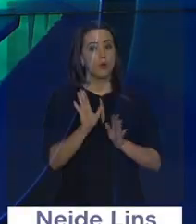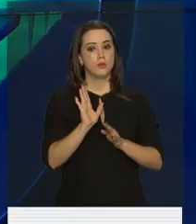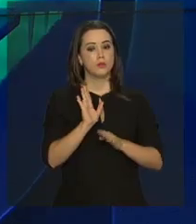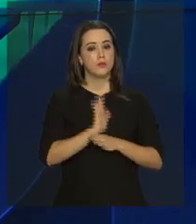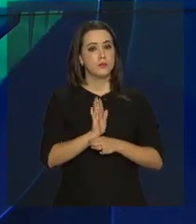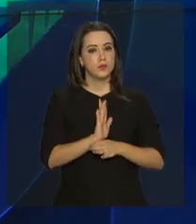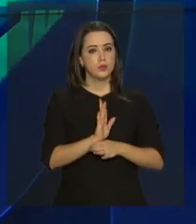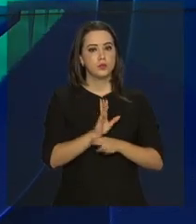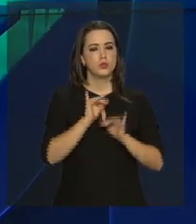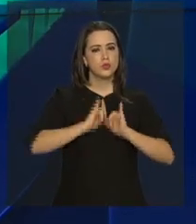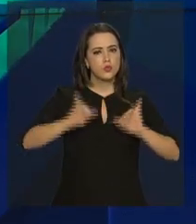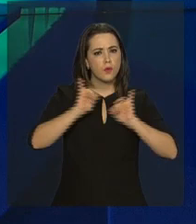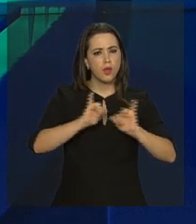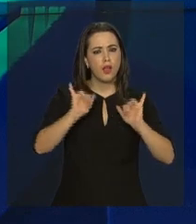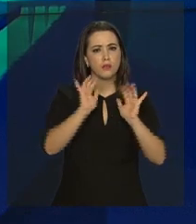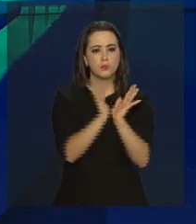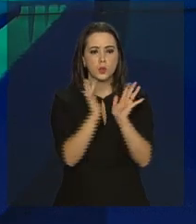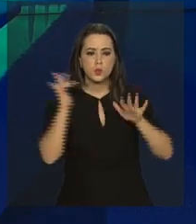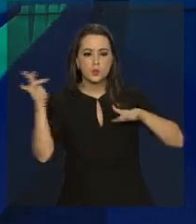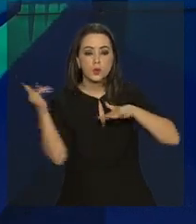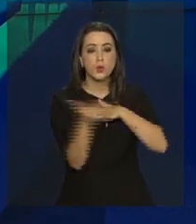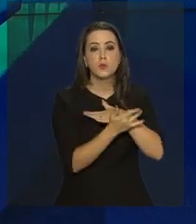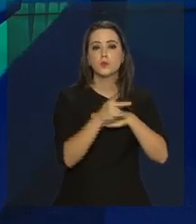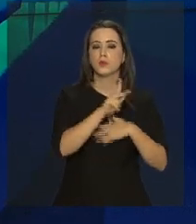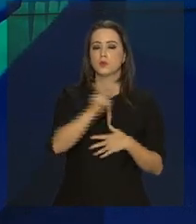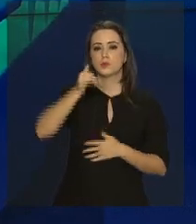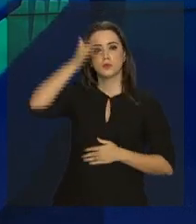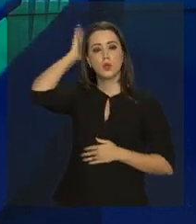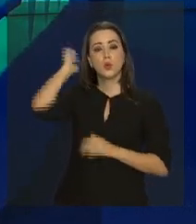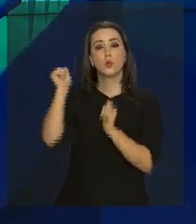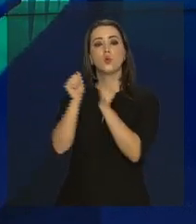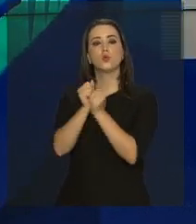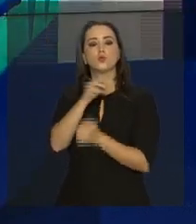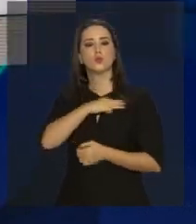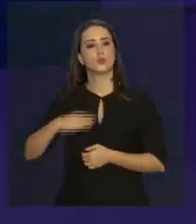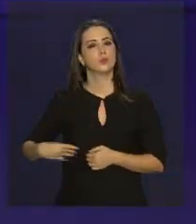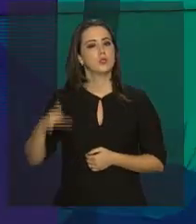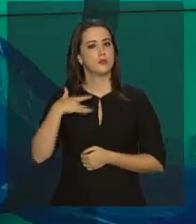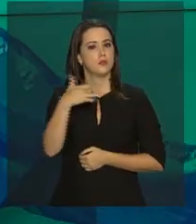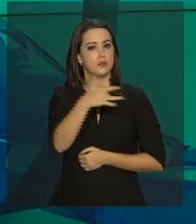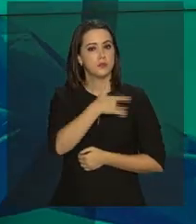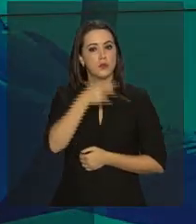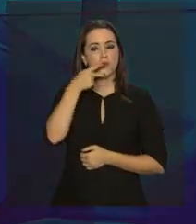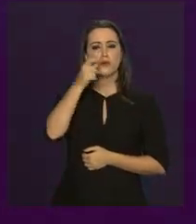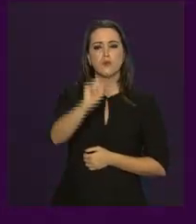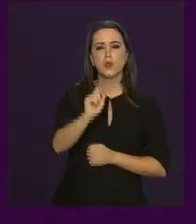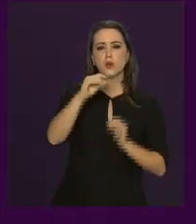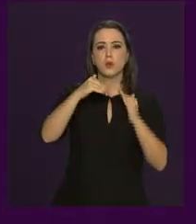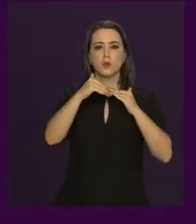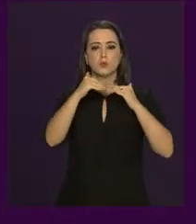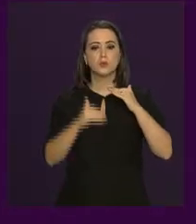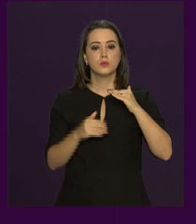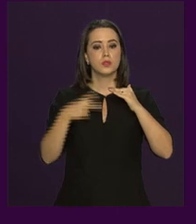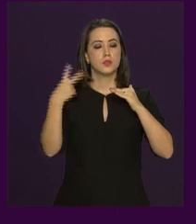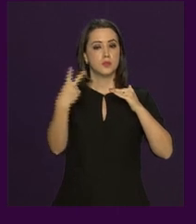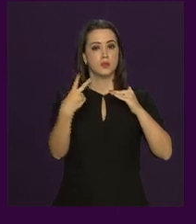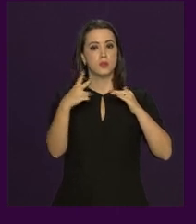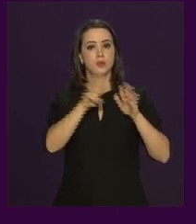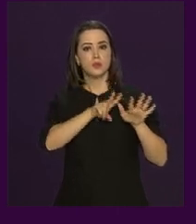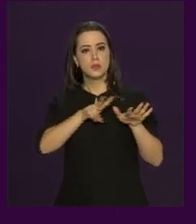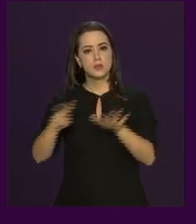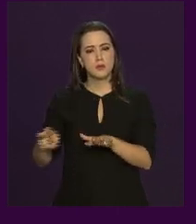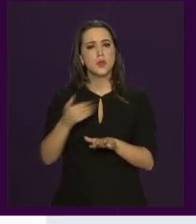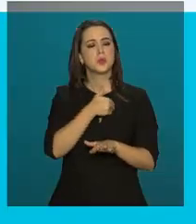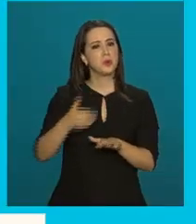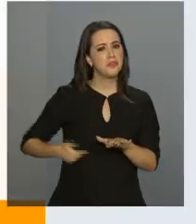divulgado pelas redes sociais, o presidente Michel Temer, ao lado do ministro da Saúde, Gilberto Occhi, disse que em menos de duas semanas